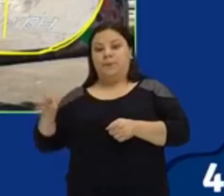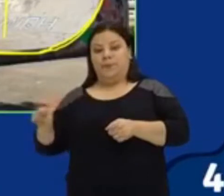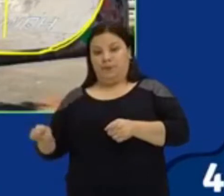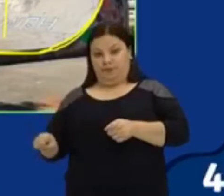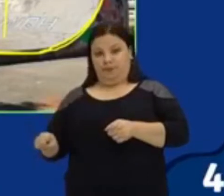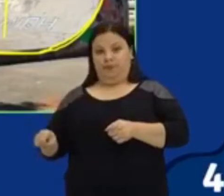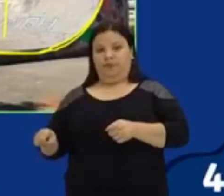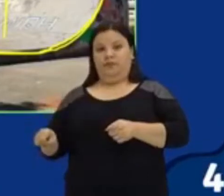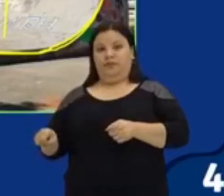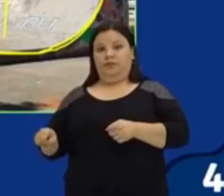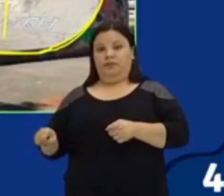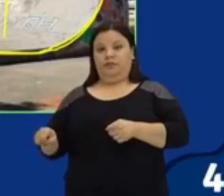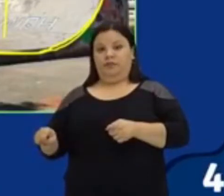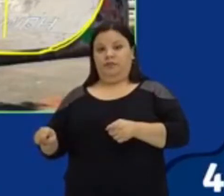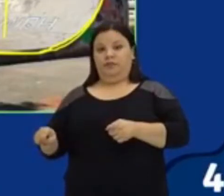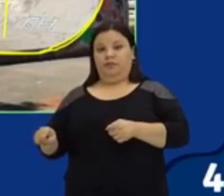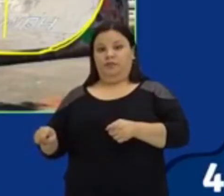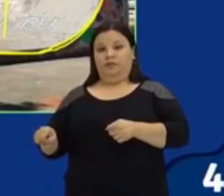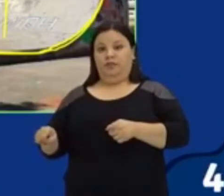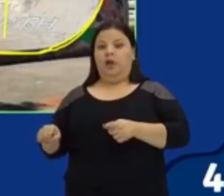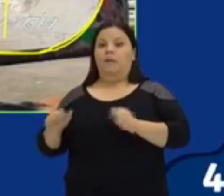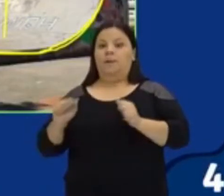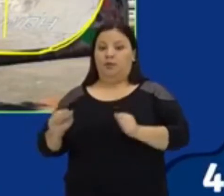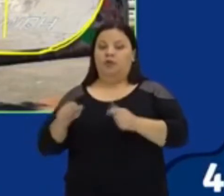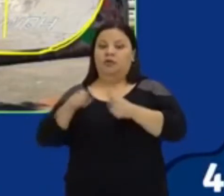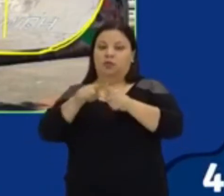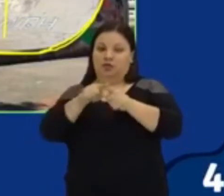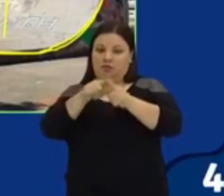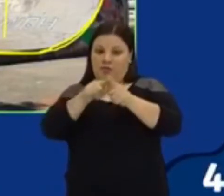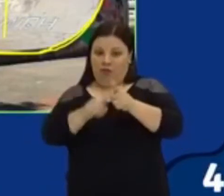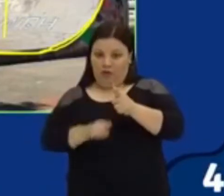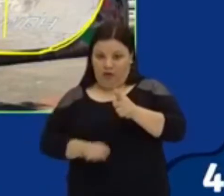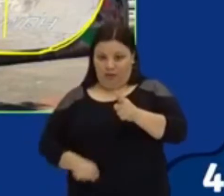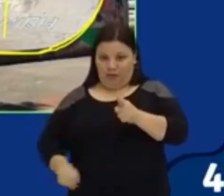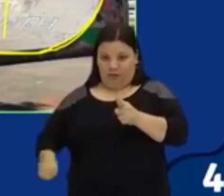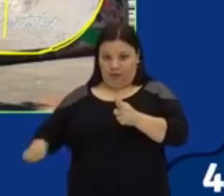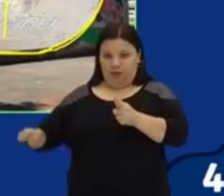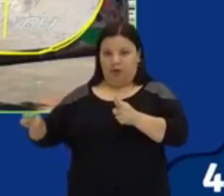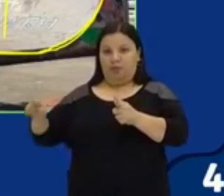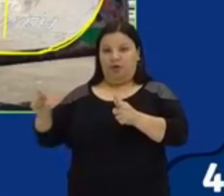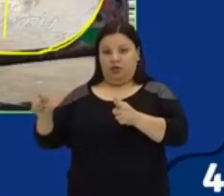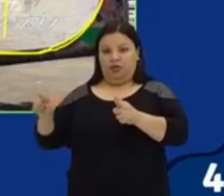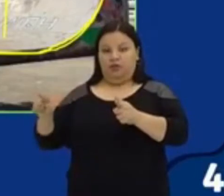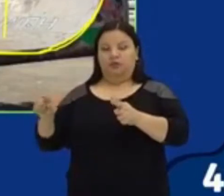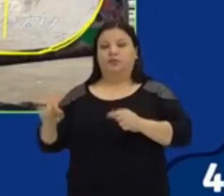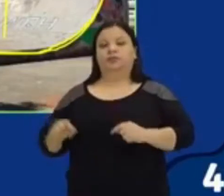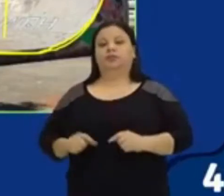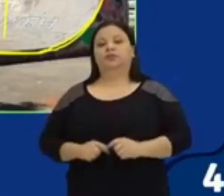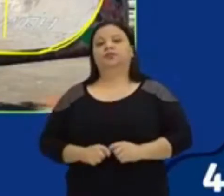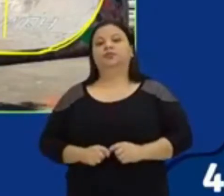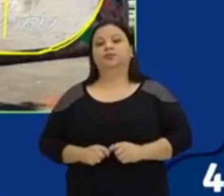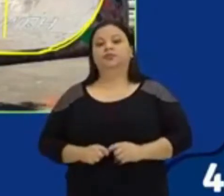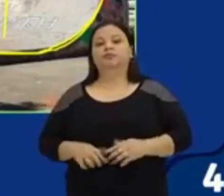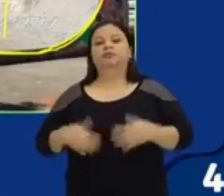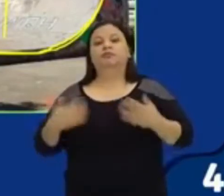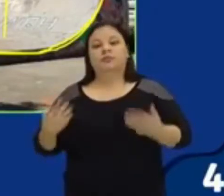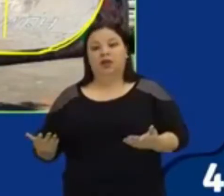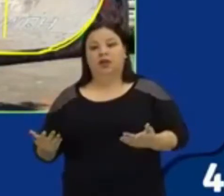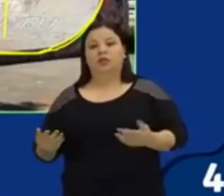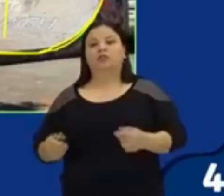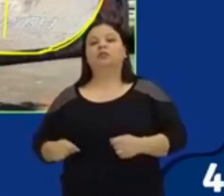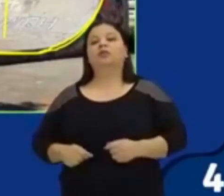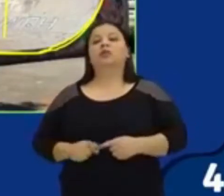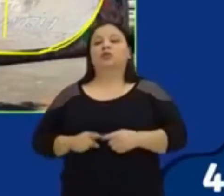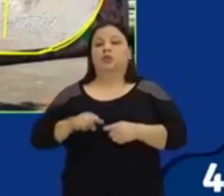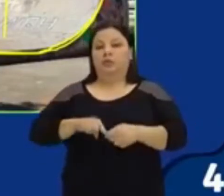abertura da, da nossa curvatura voltada para cima, certo? Então, uma é para baixo, a